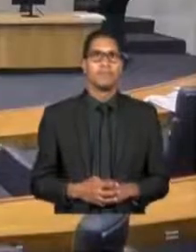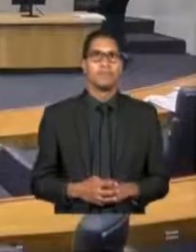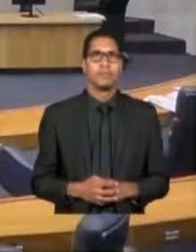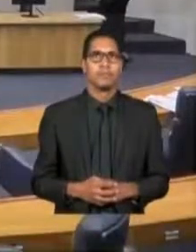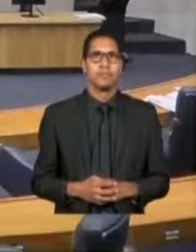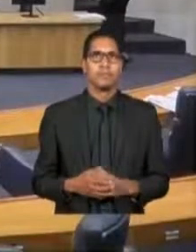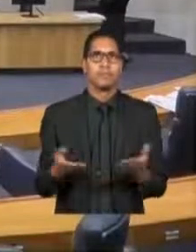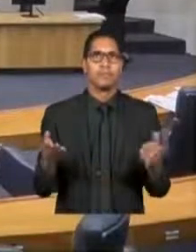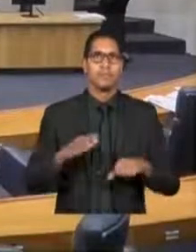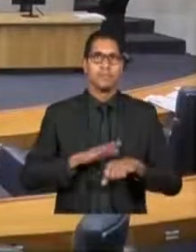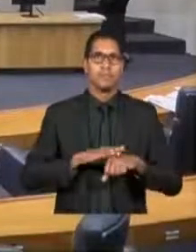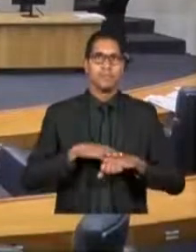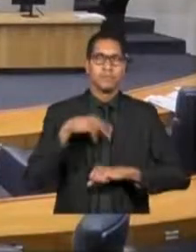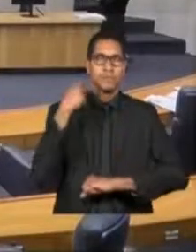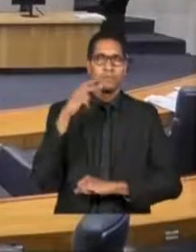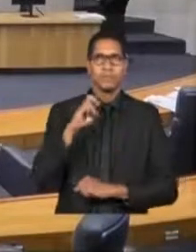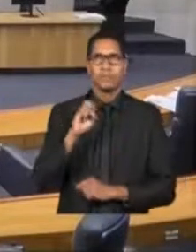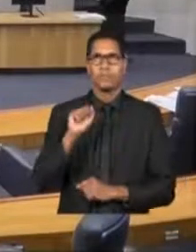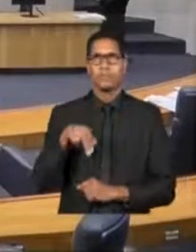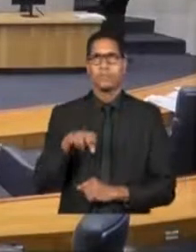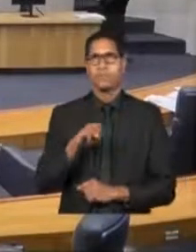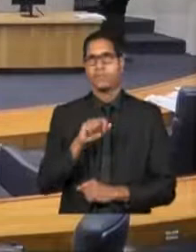Tem uma palavra, vereador, Sansão.